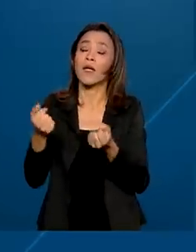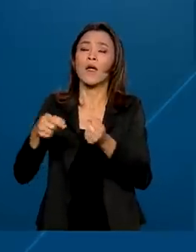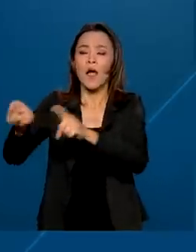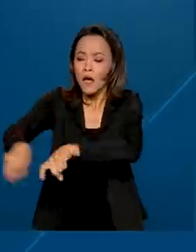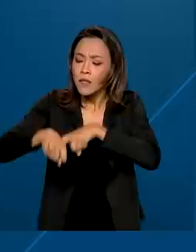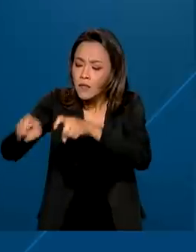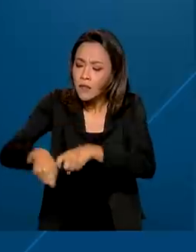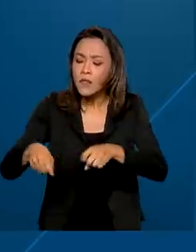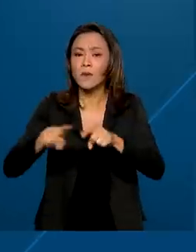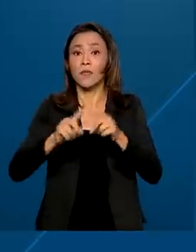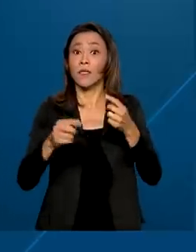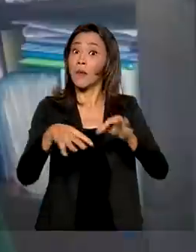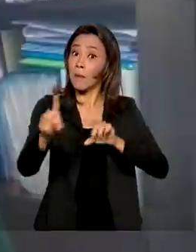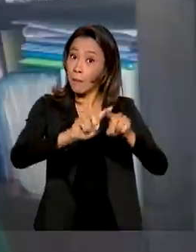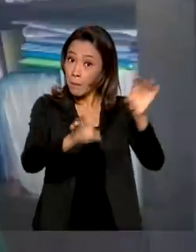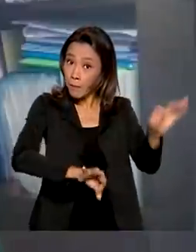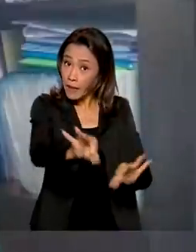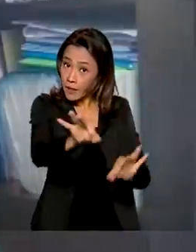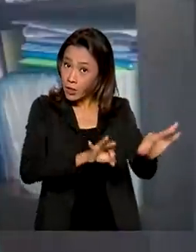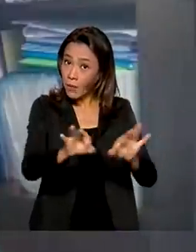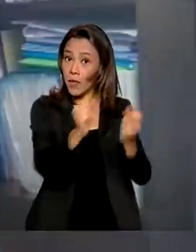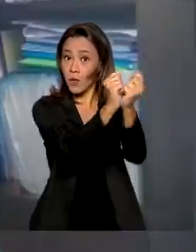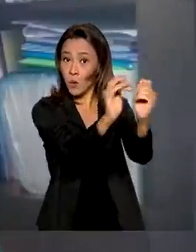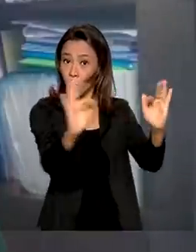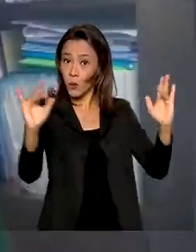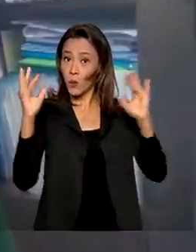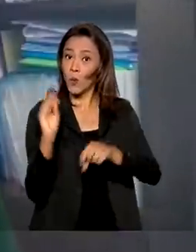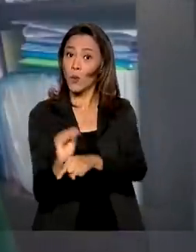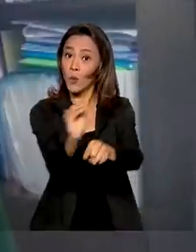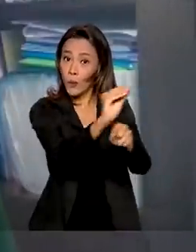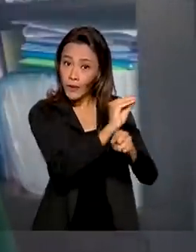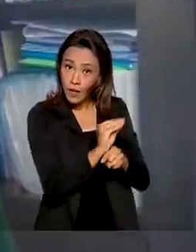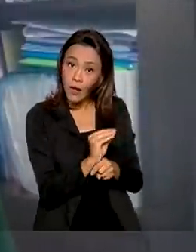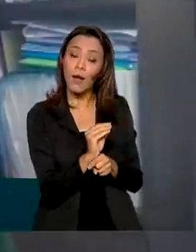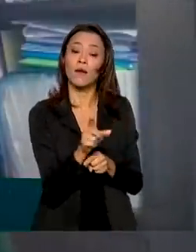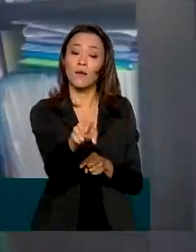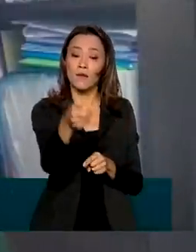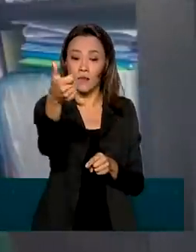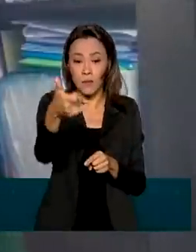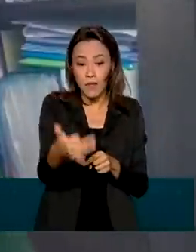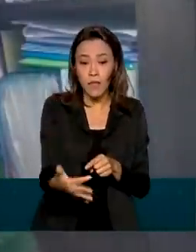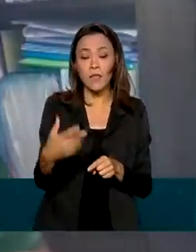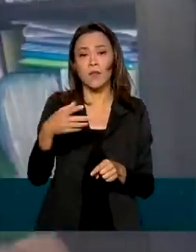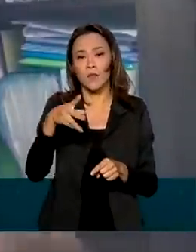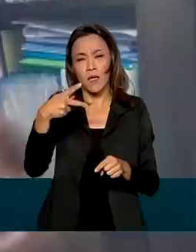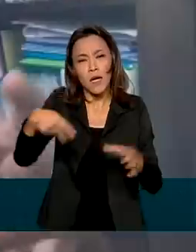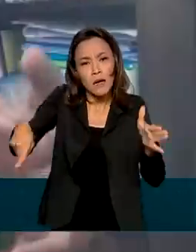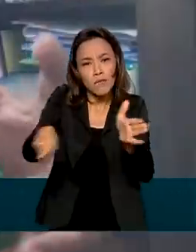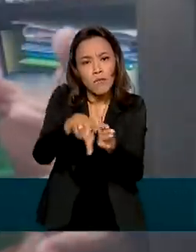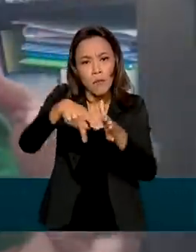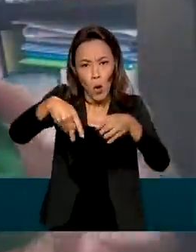com o planejamento ambiental. Recomposição de áreas de preservação permanente na propriedade,